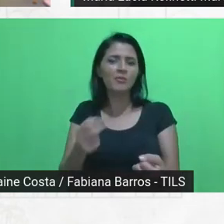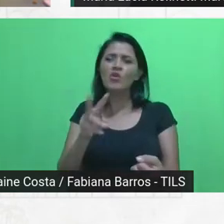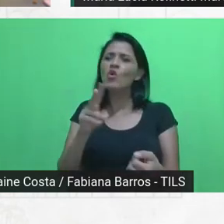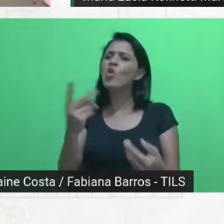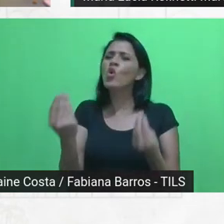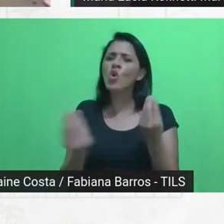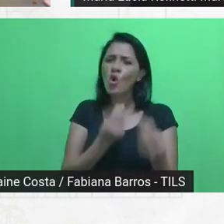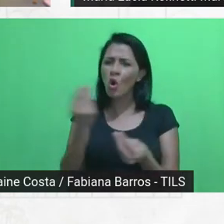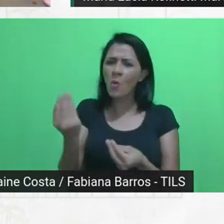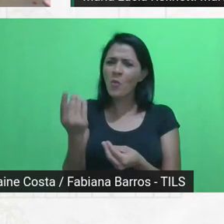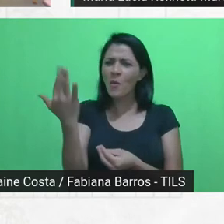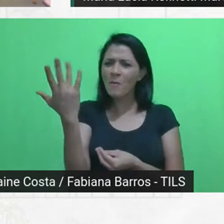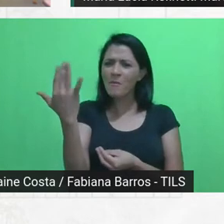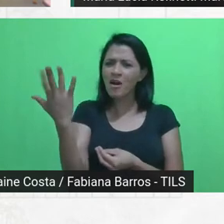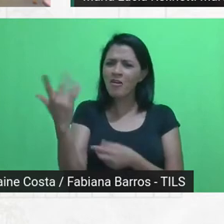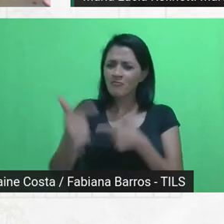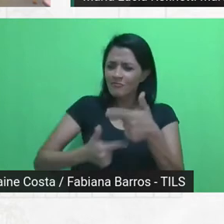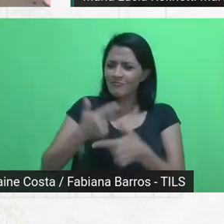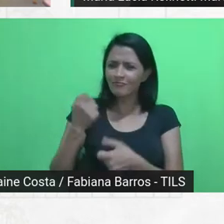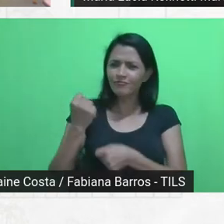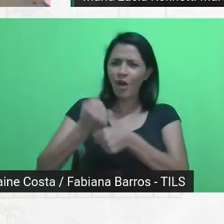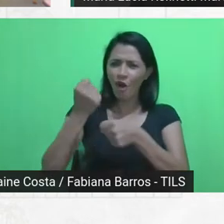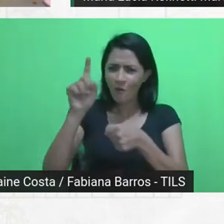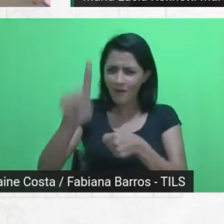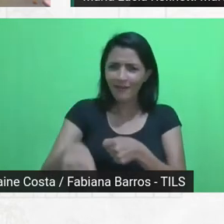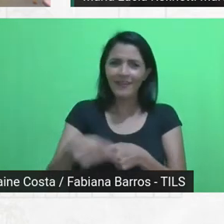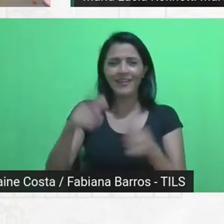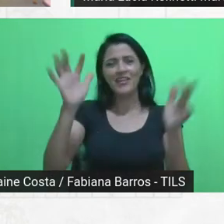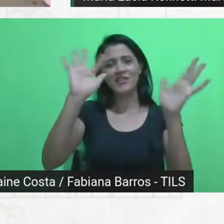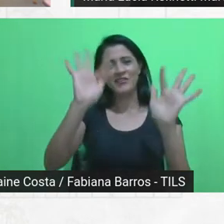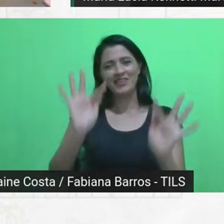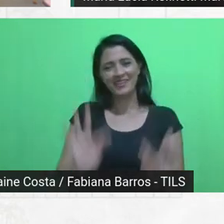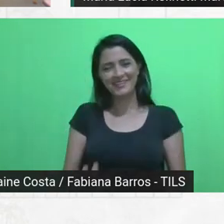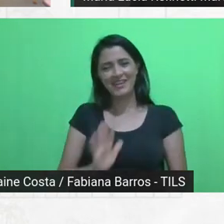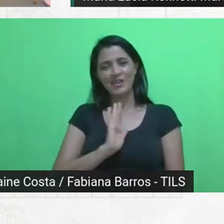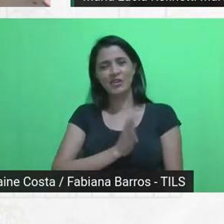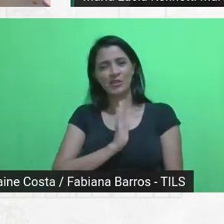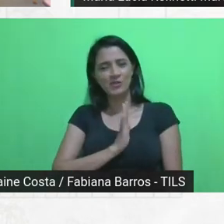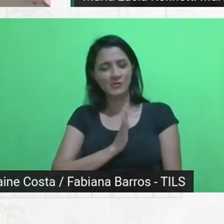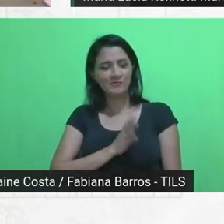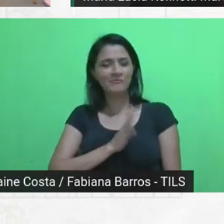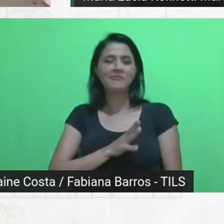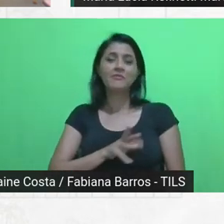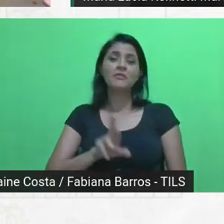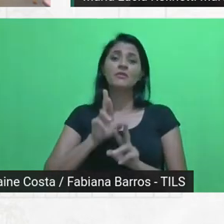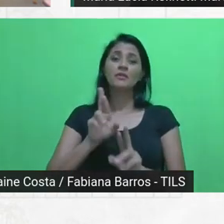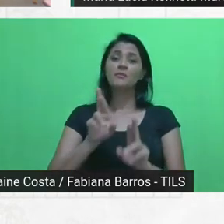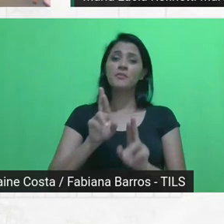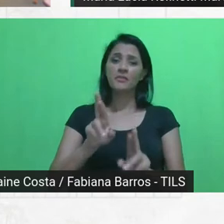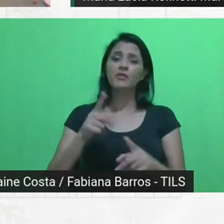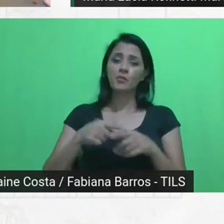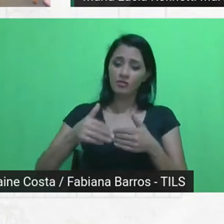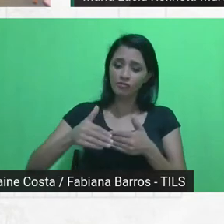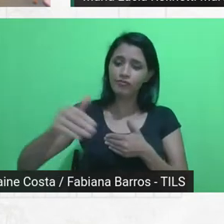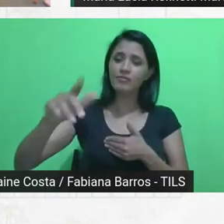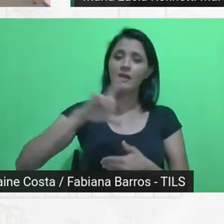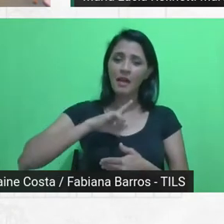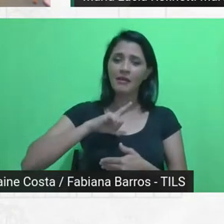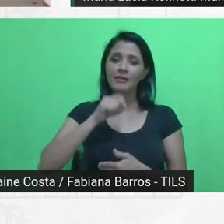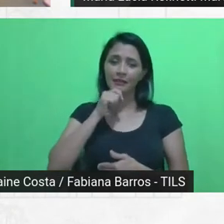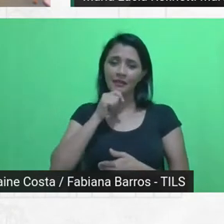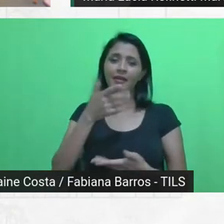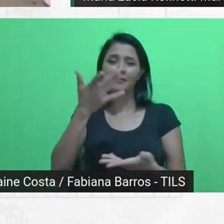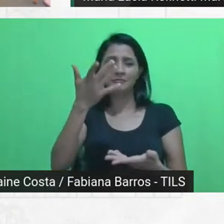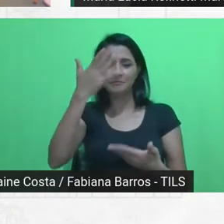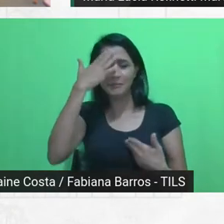obra, né, e felicidade no coração e esperança porque tem muito pela frente. Obrigada, pessoal, até amanhã.